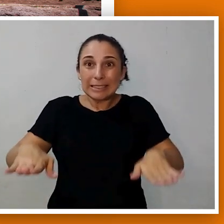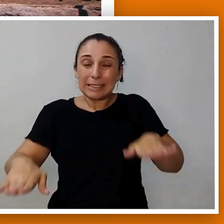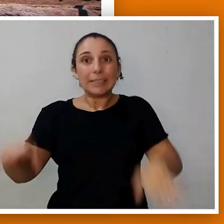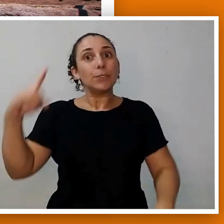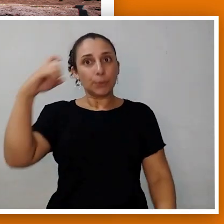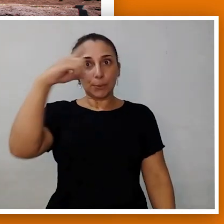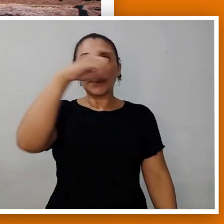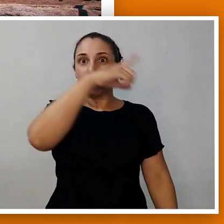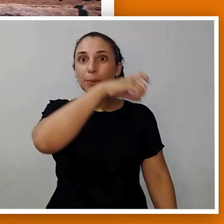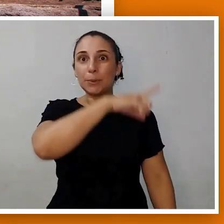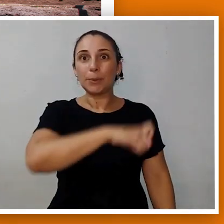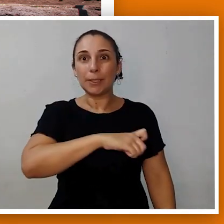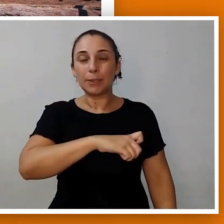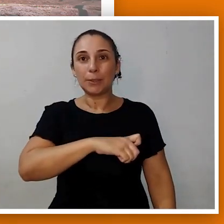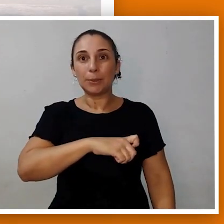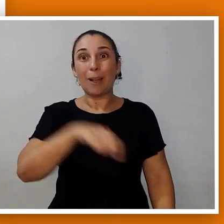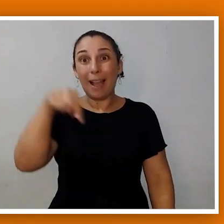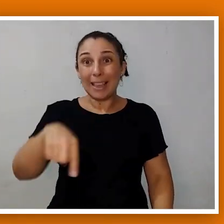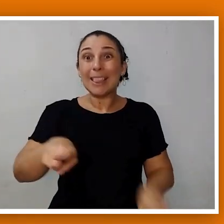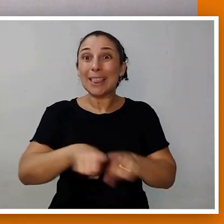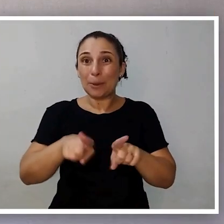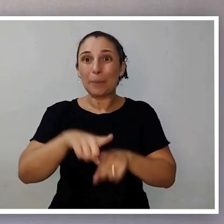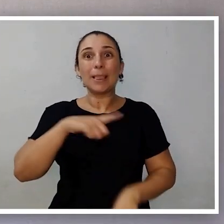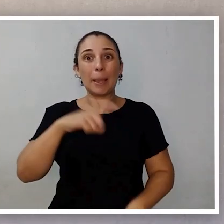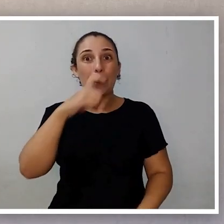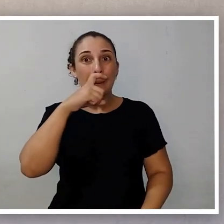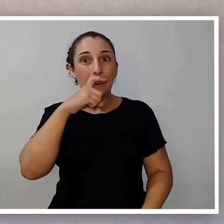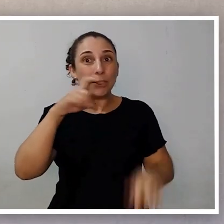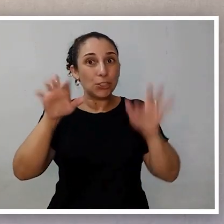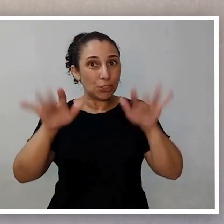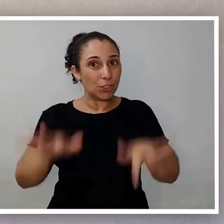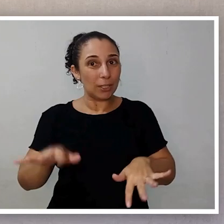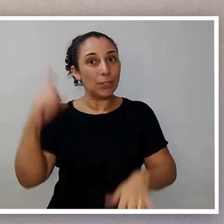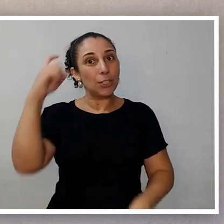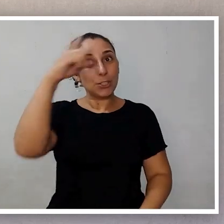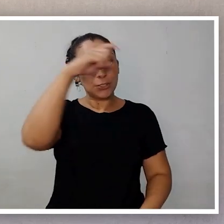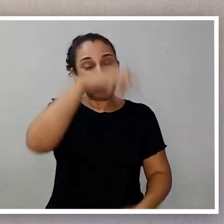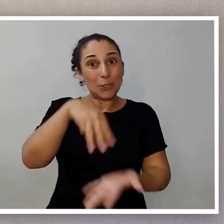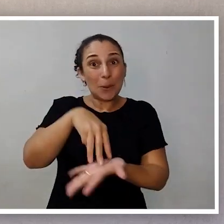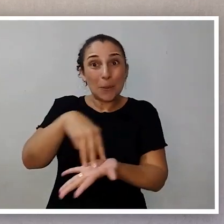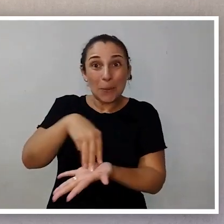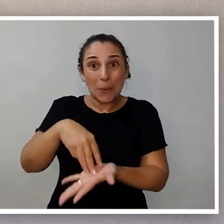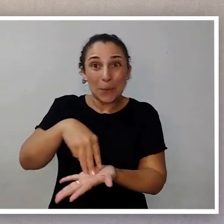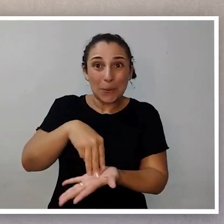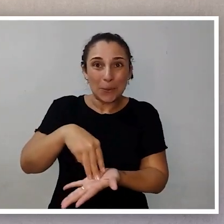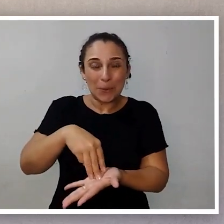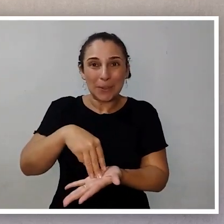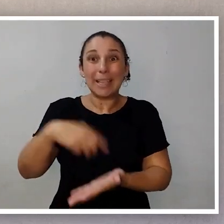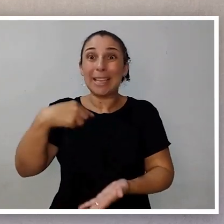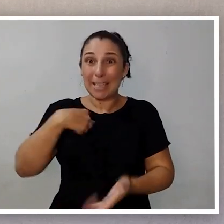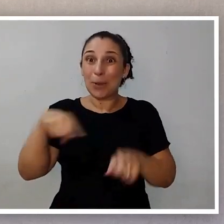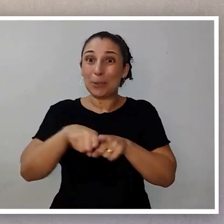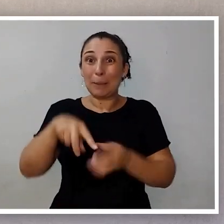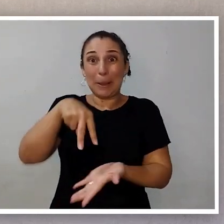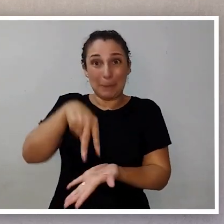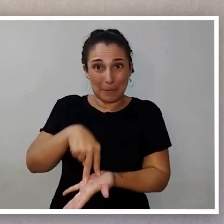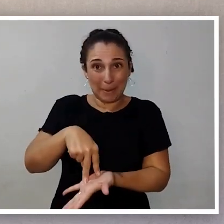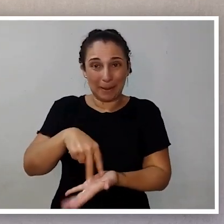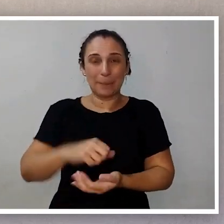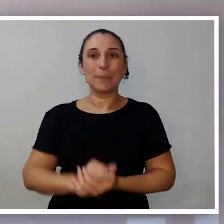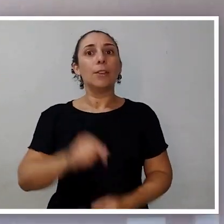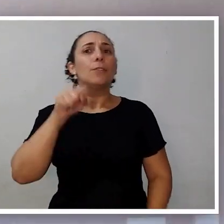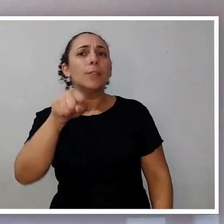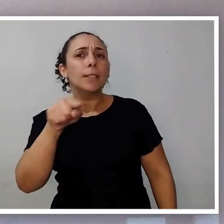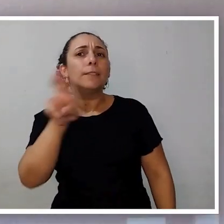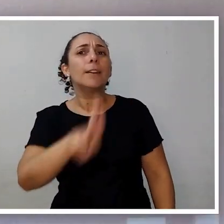terreno, além de ser acidentado, também tinha gelo. Foi difícil o tripé ficar parado e mais difícil ainda foi eu continuar em pé.